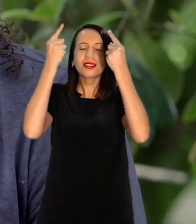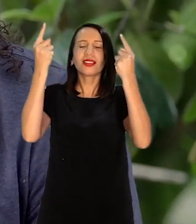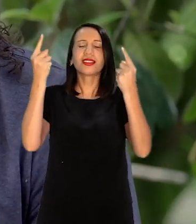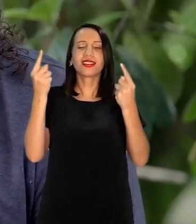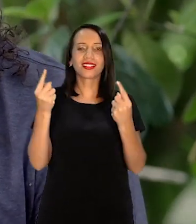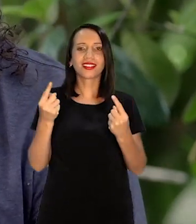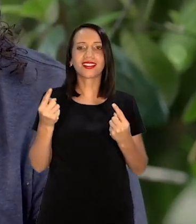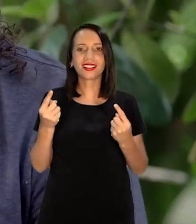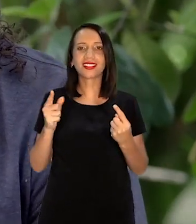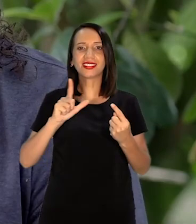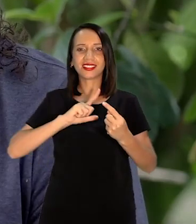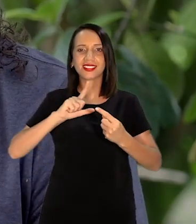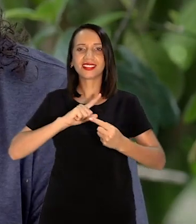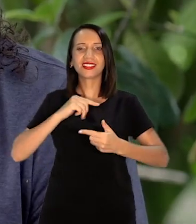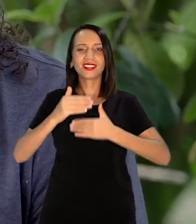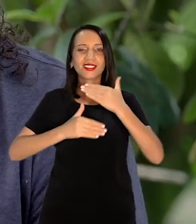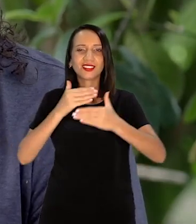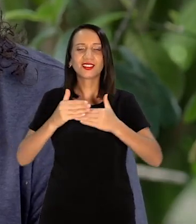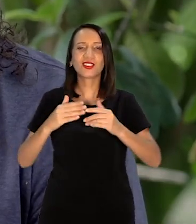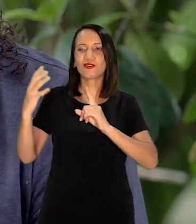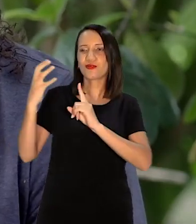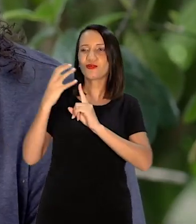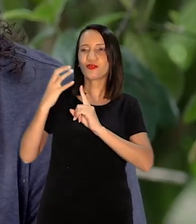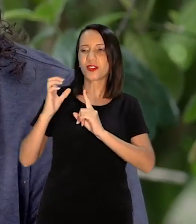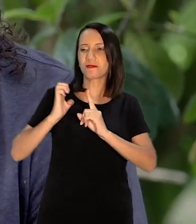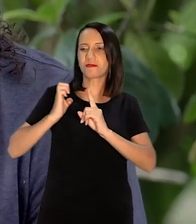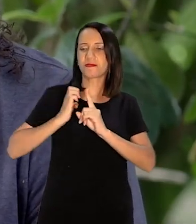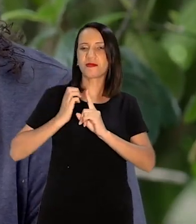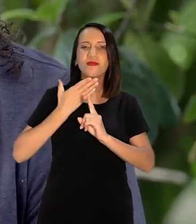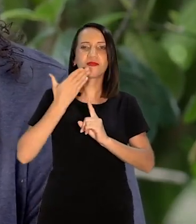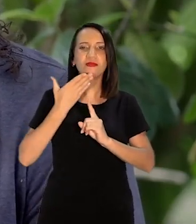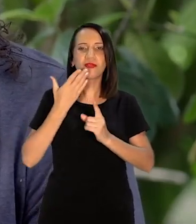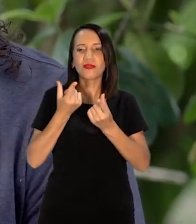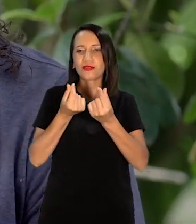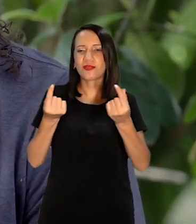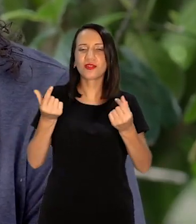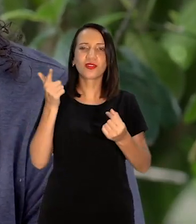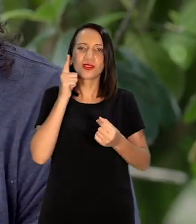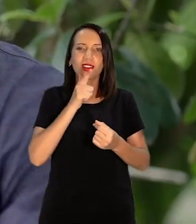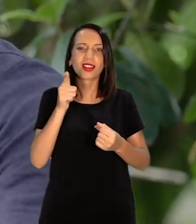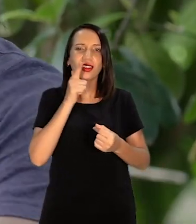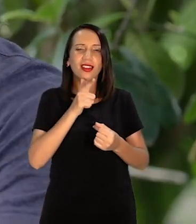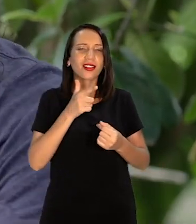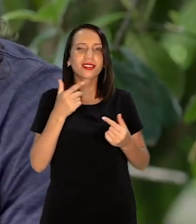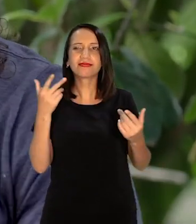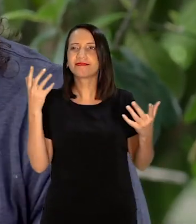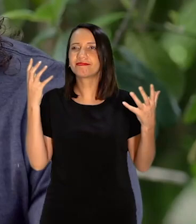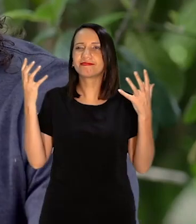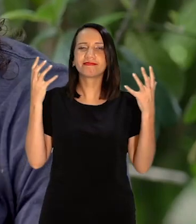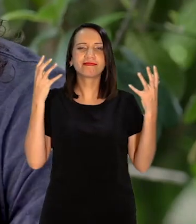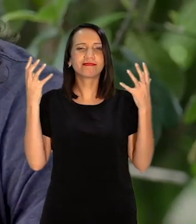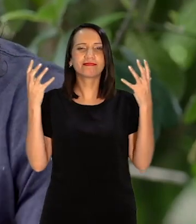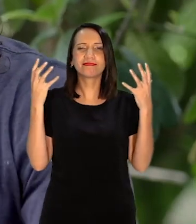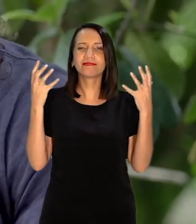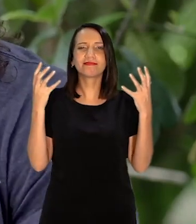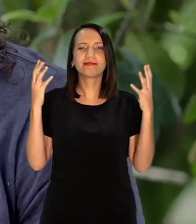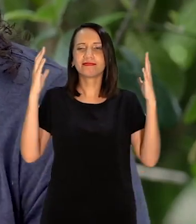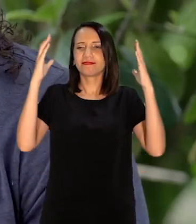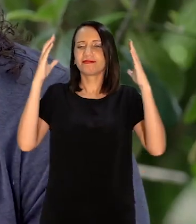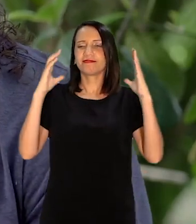cooptação Da elite É muito fácil O dinheiro Ele consegue Te colocar Dentro de